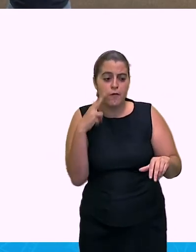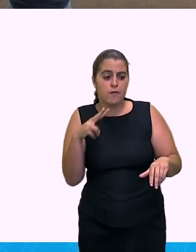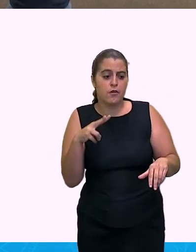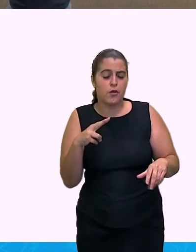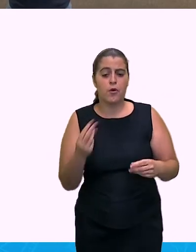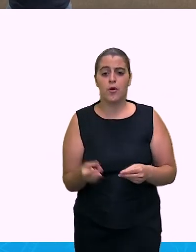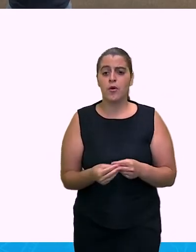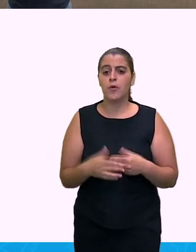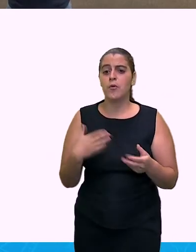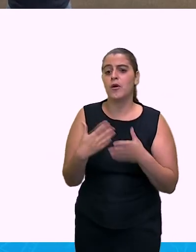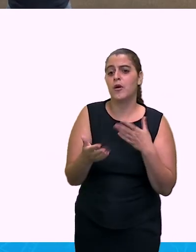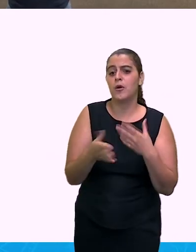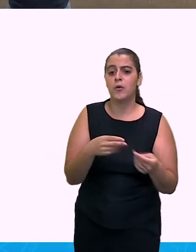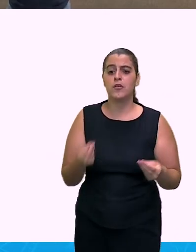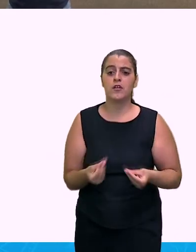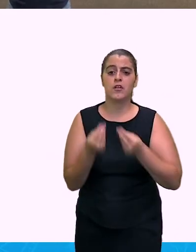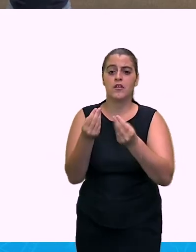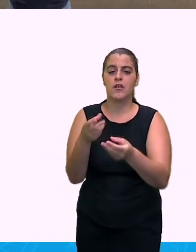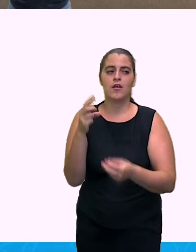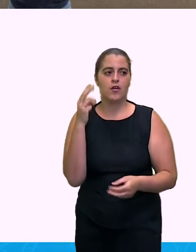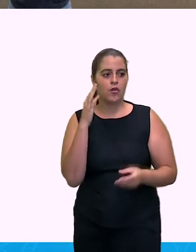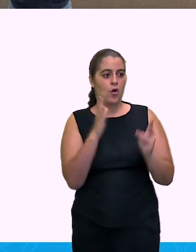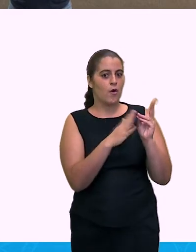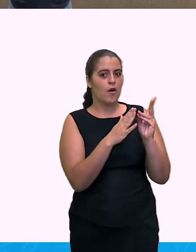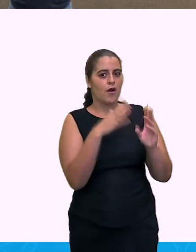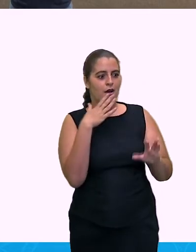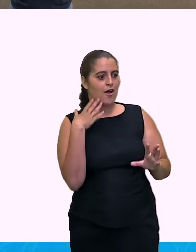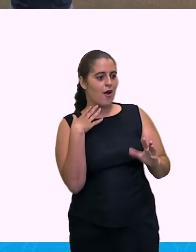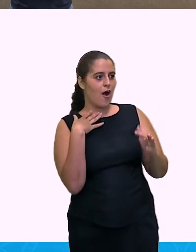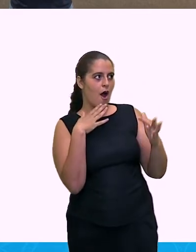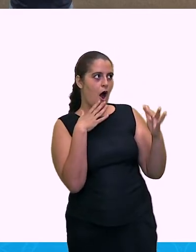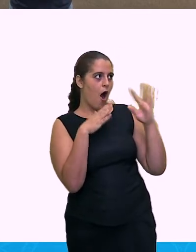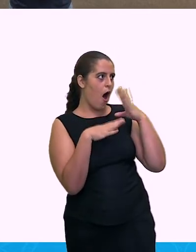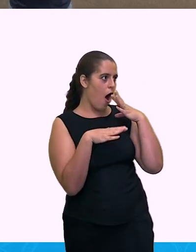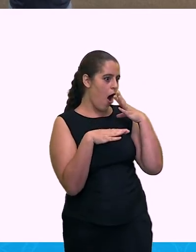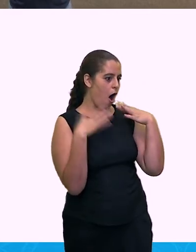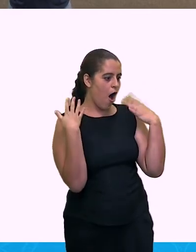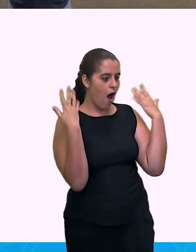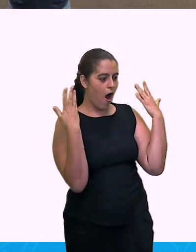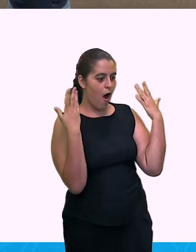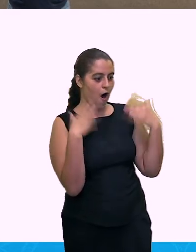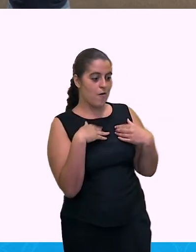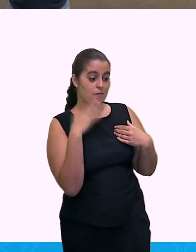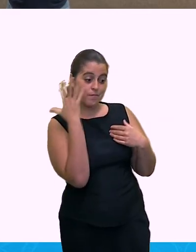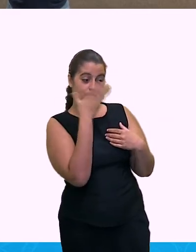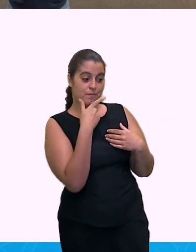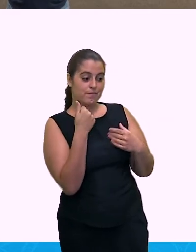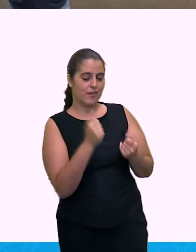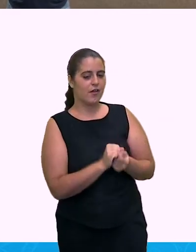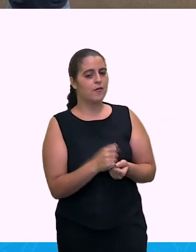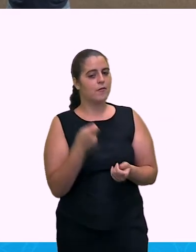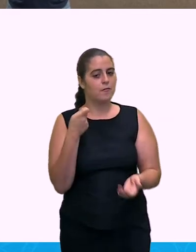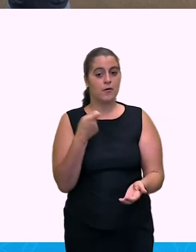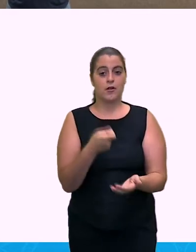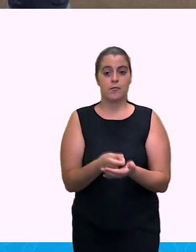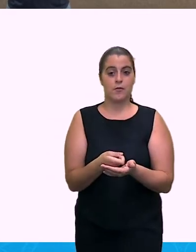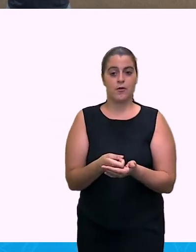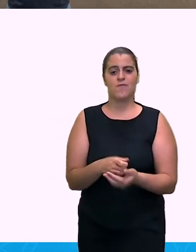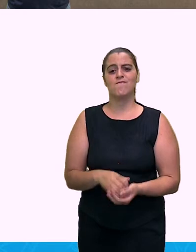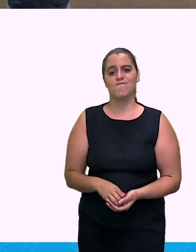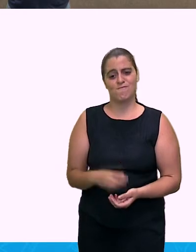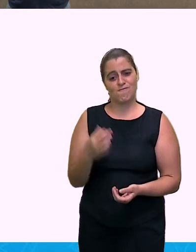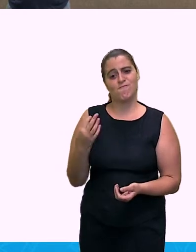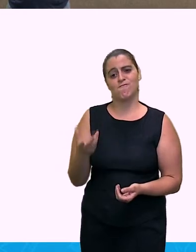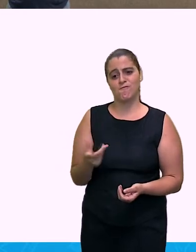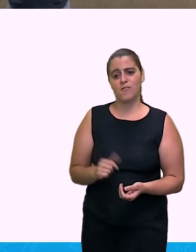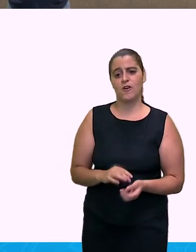dessem pro índio, eles iam ficar empolgados, né? Mas é uma pena, porque depois eles viram que o preço que eles pagaram foi